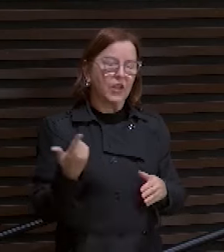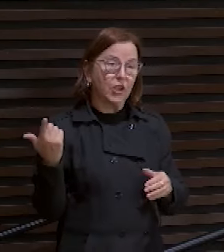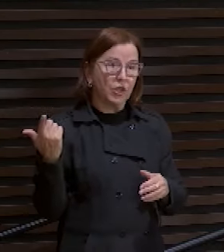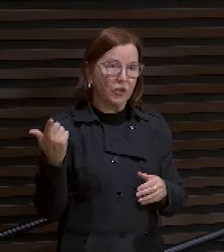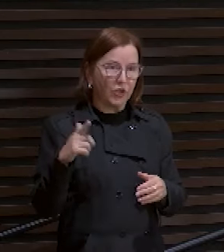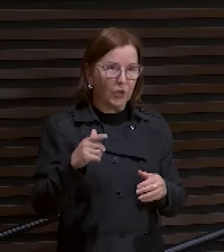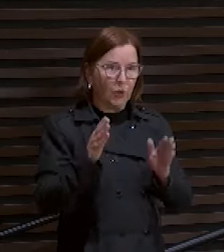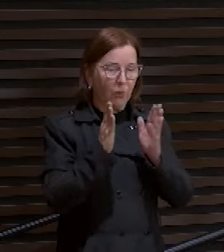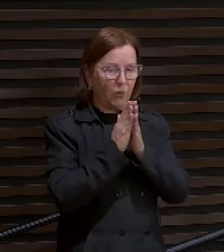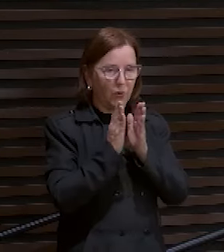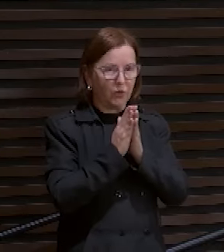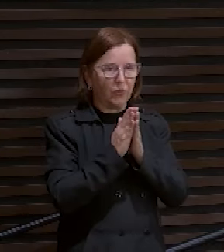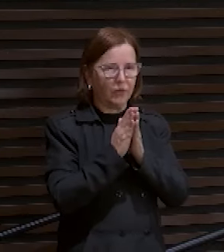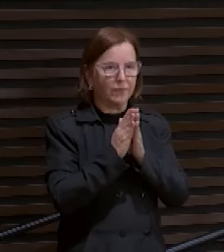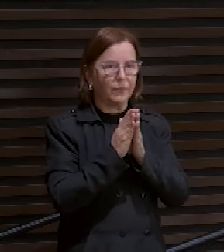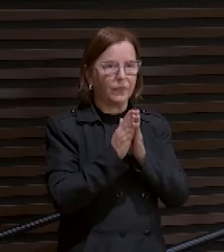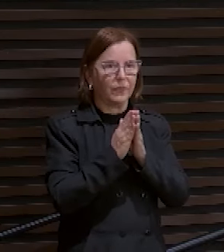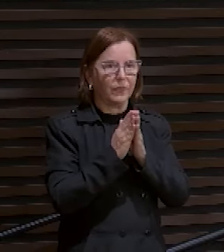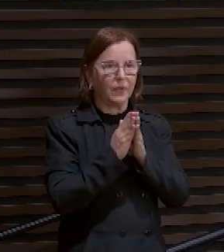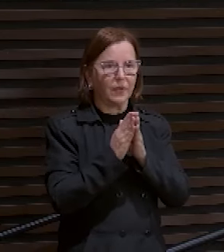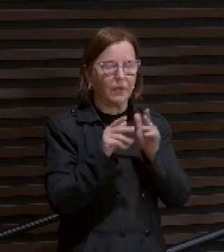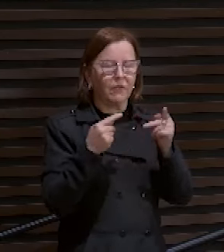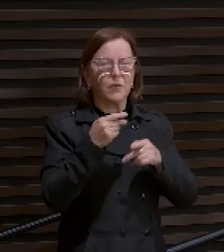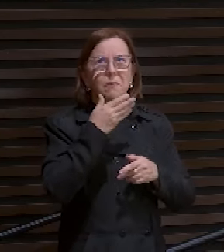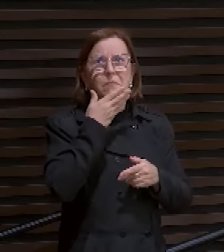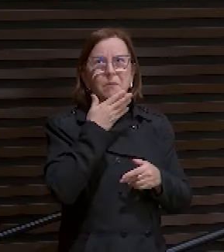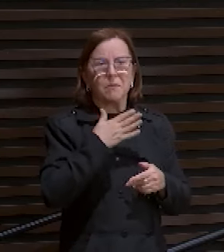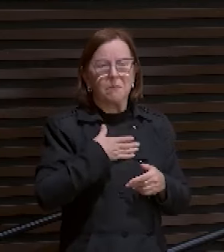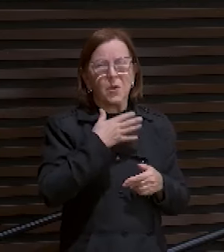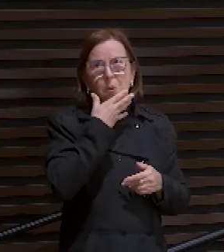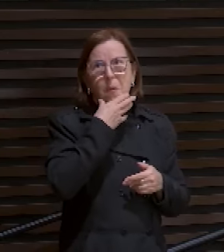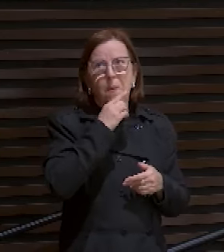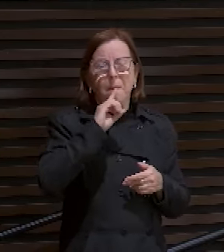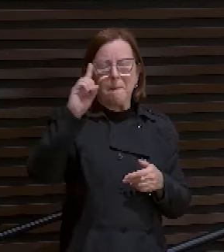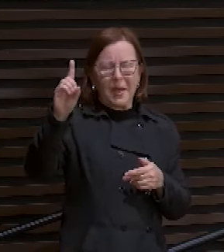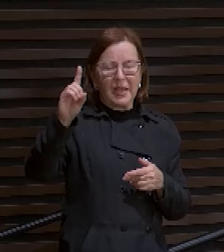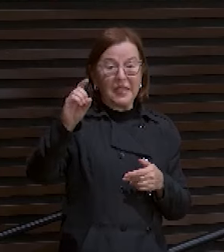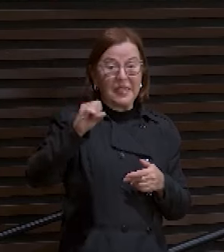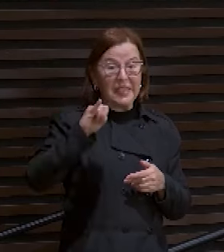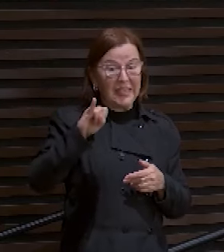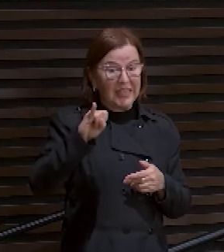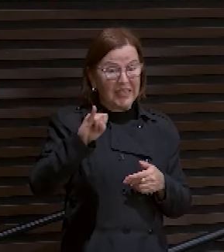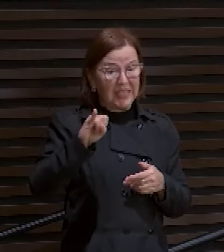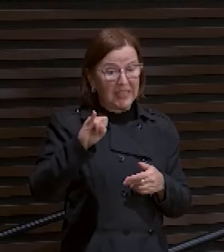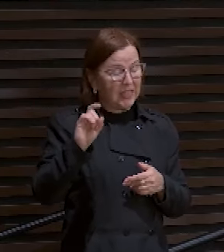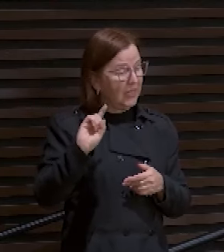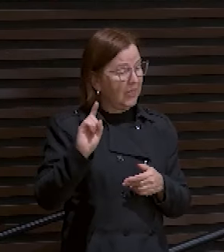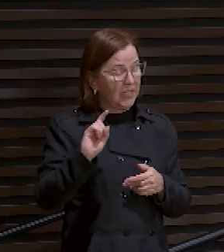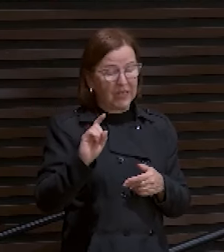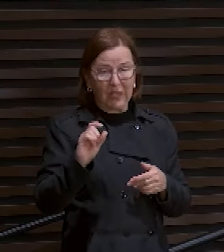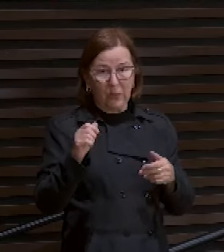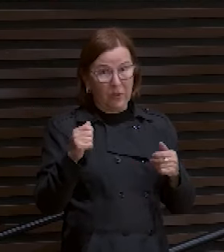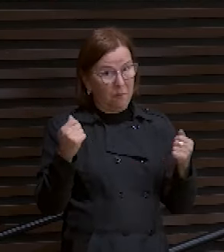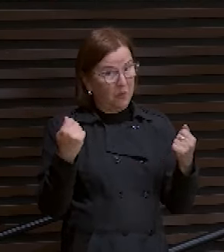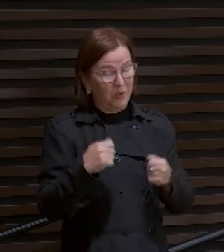possível passar de mim esse cálice. Sem que eu beba. Faça-se a tua vontade. E voltando a shows. Outra